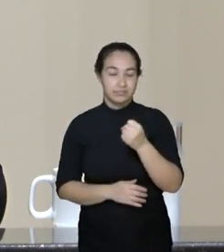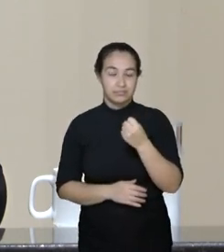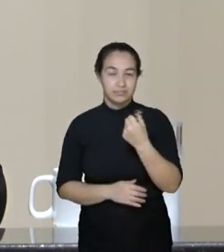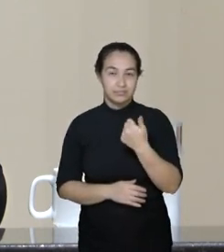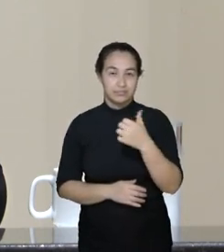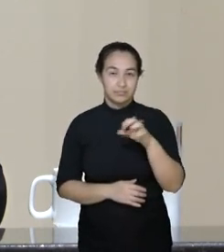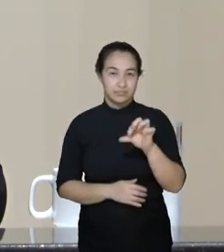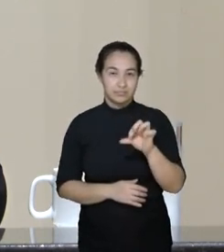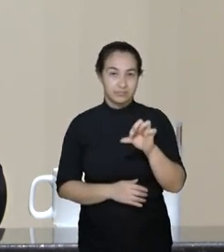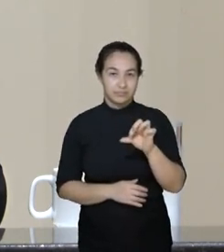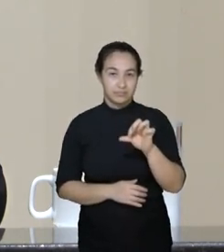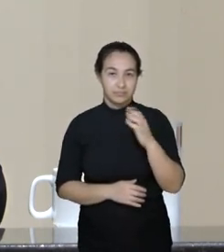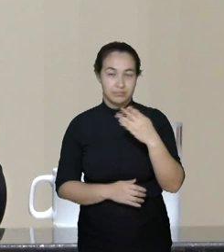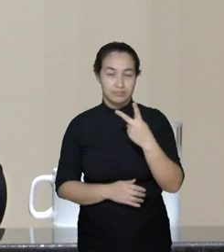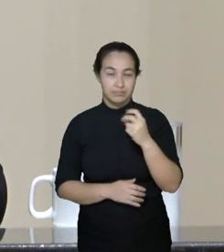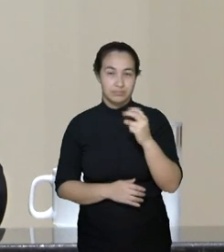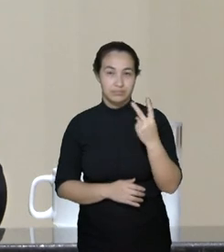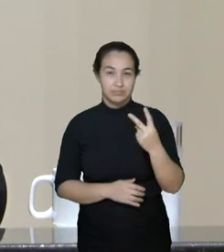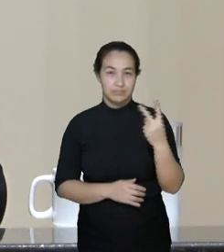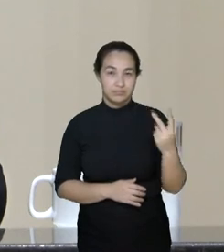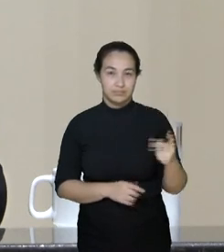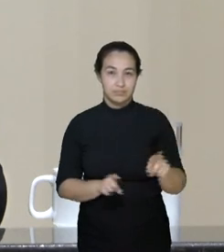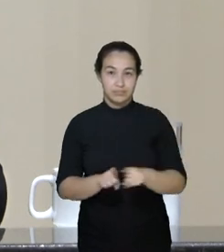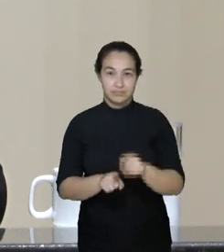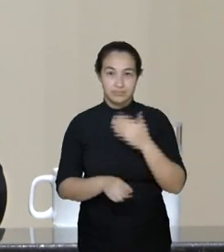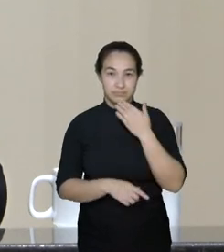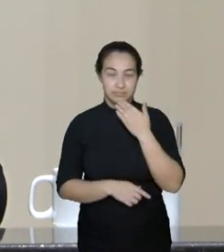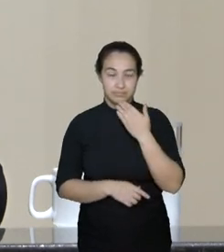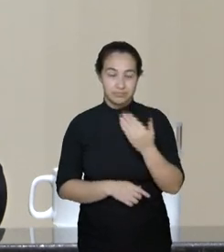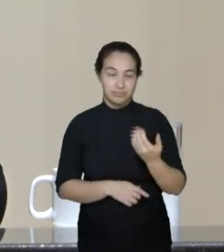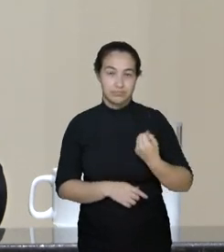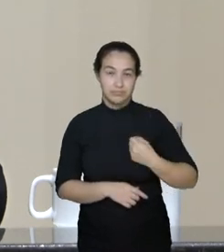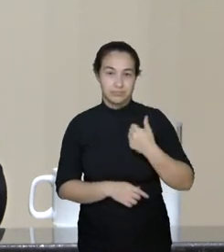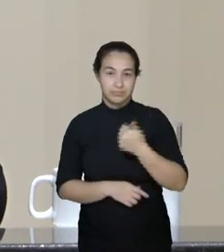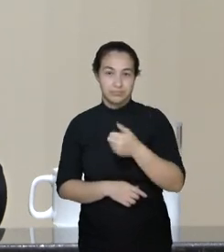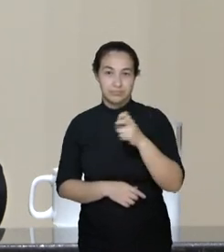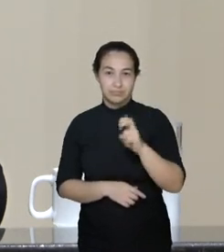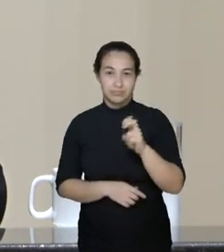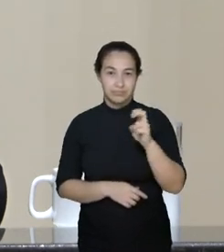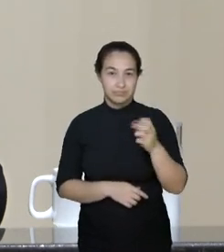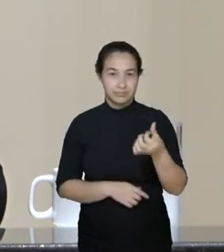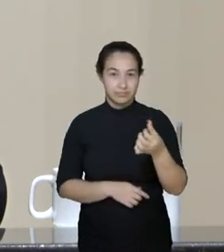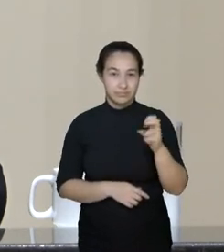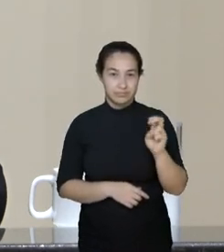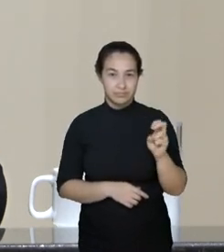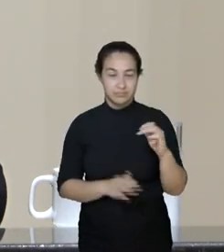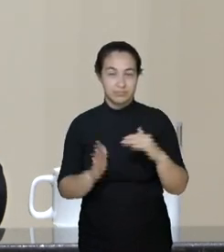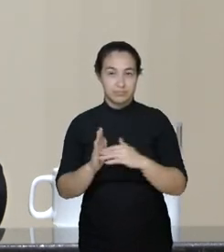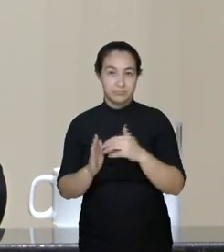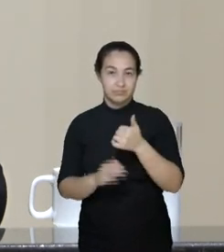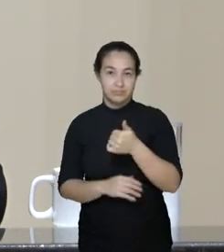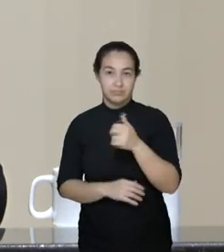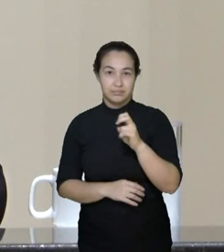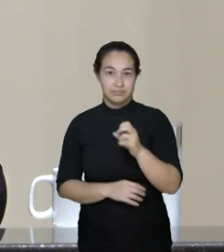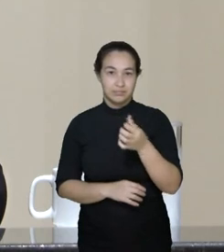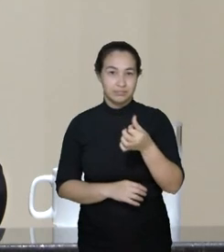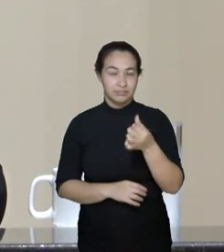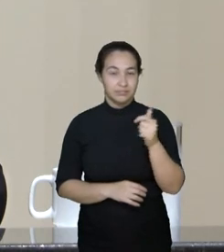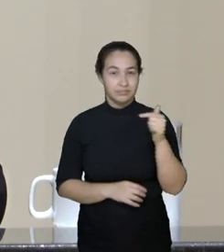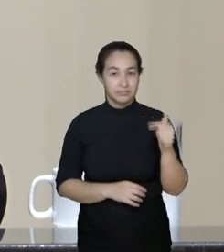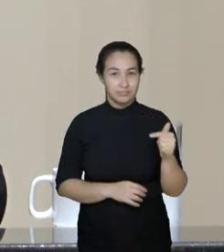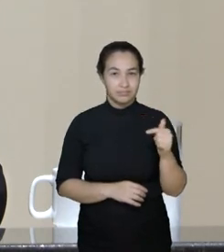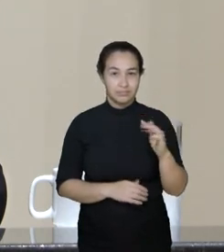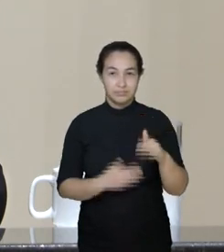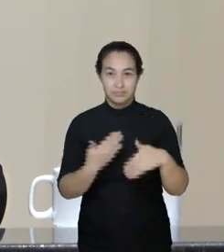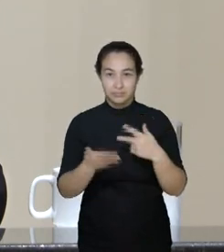825, barra 2022 e os requerimentos número 1565 a 1567, barra 2022. Na sequência, senhor